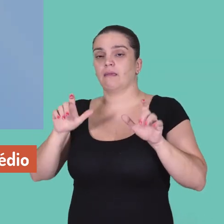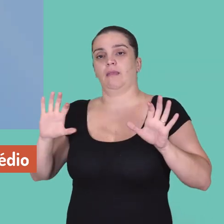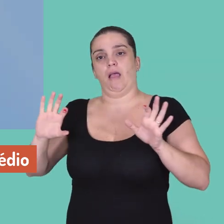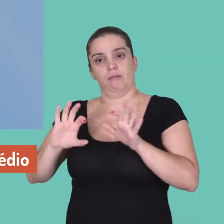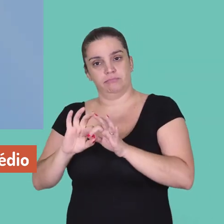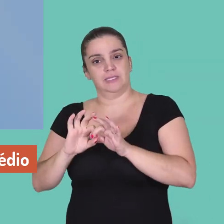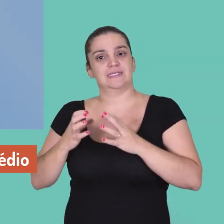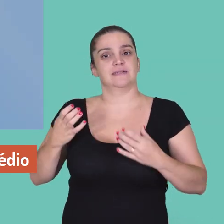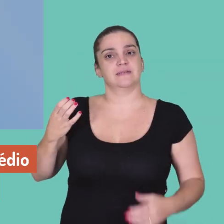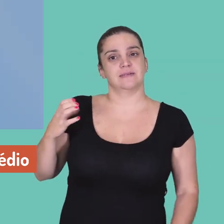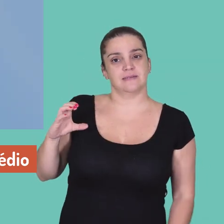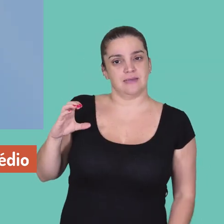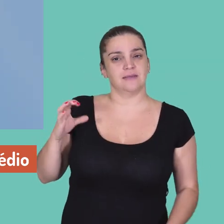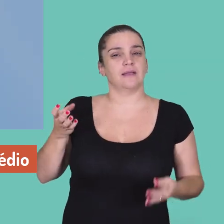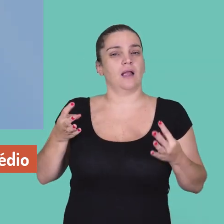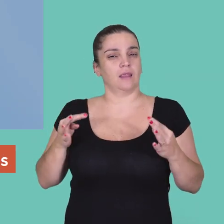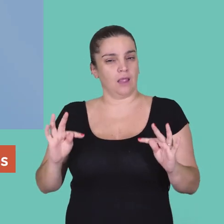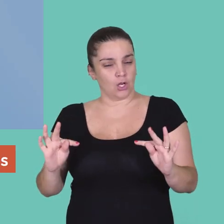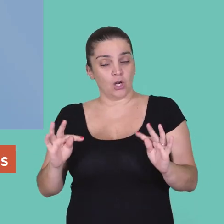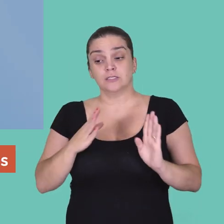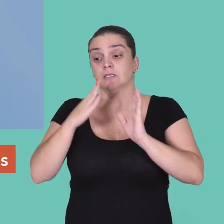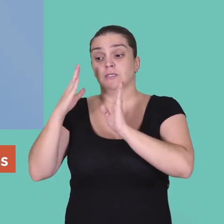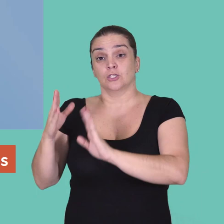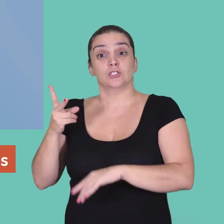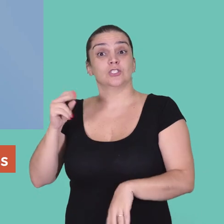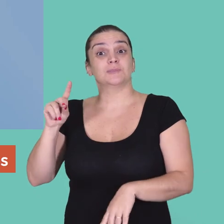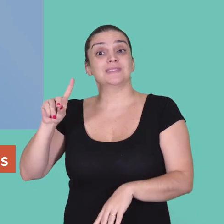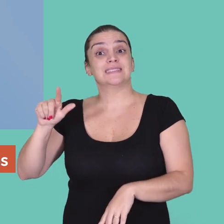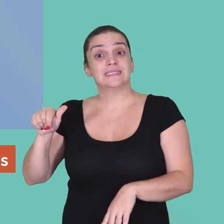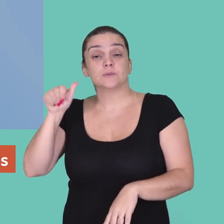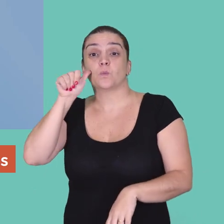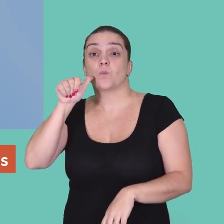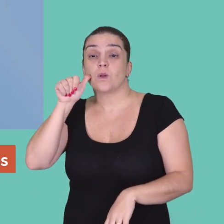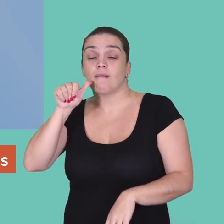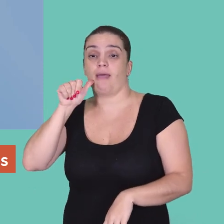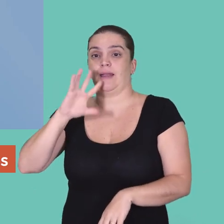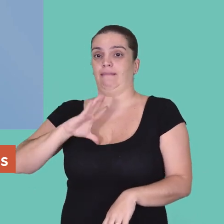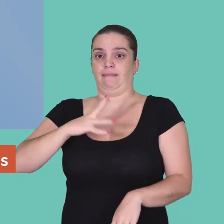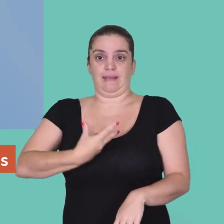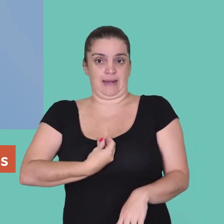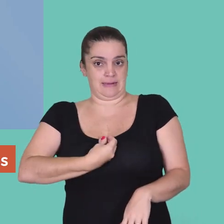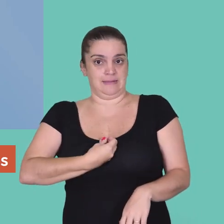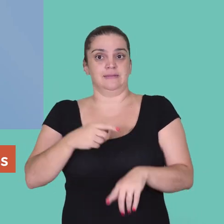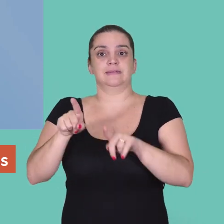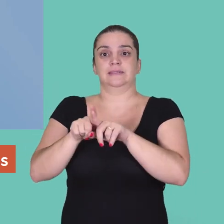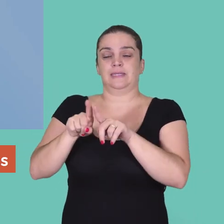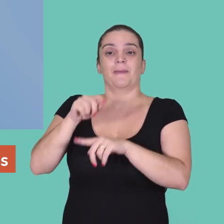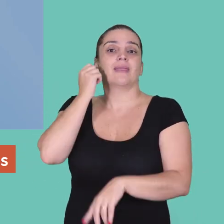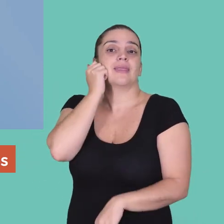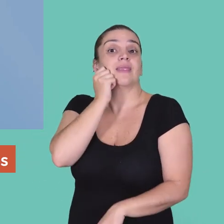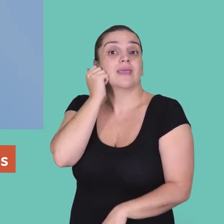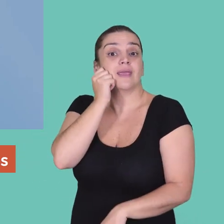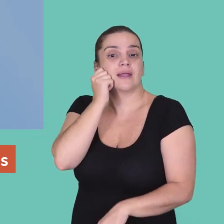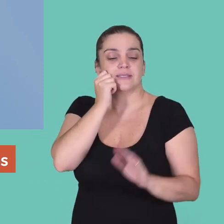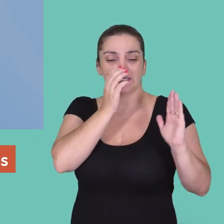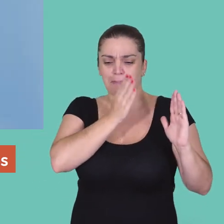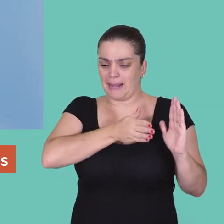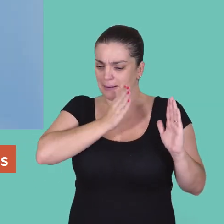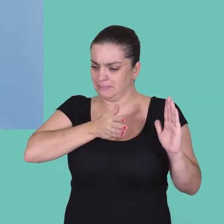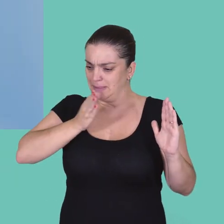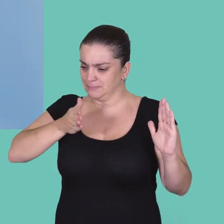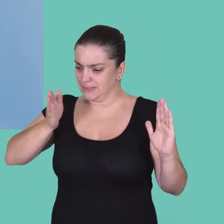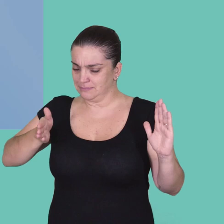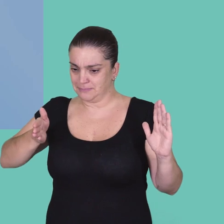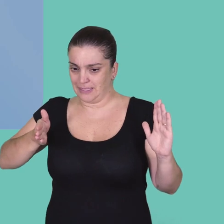ligadas às áreas de ciência e tecnologia. E, em 2017, nós entrevistamos mulheres negras e trans, também ligadas a essas áreas.